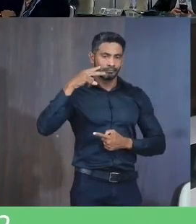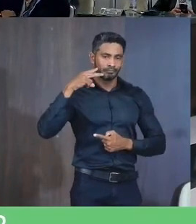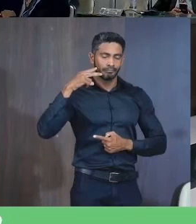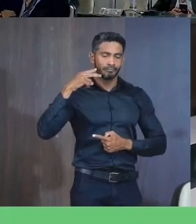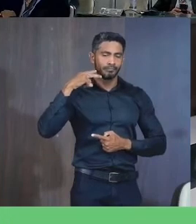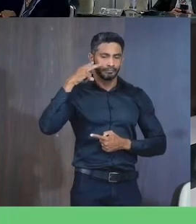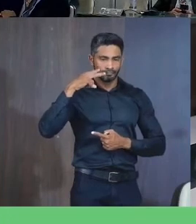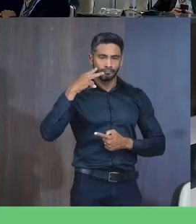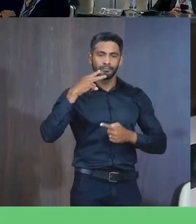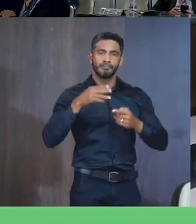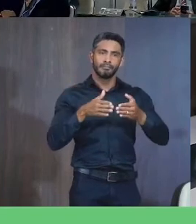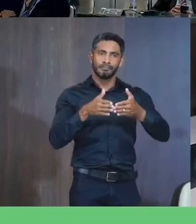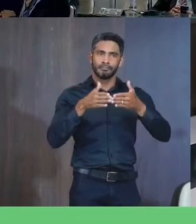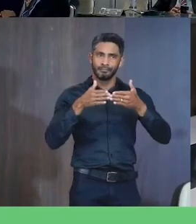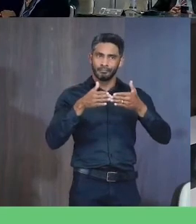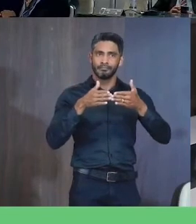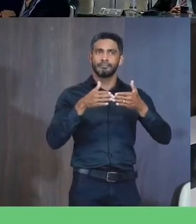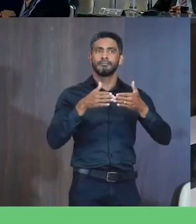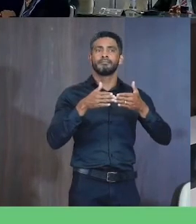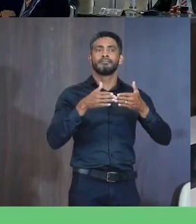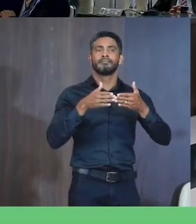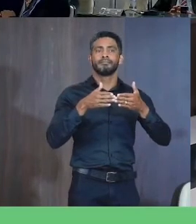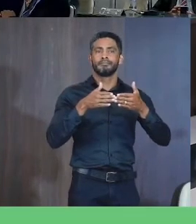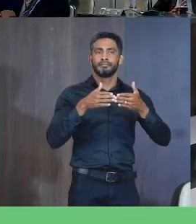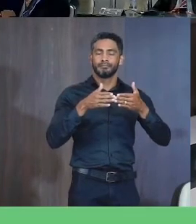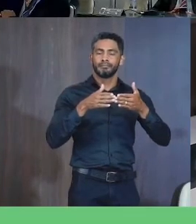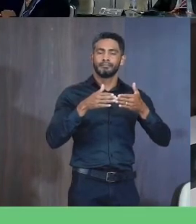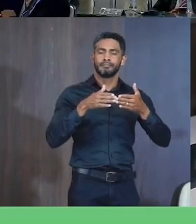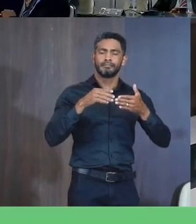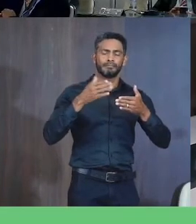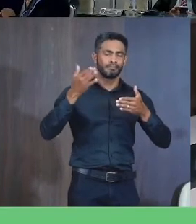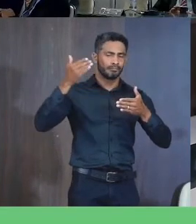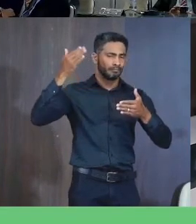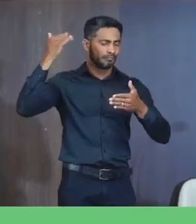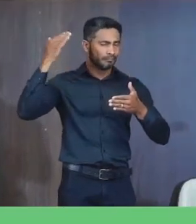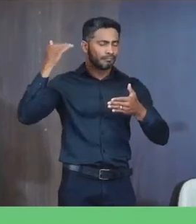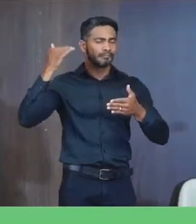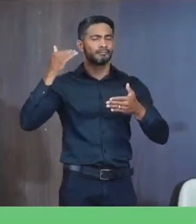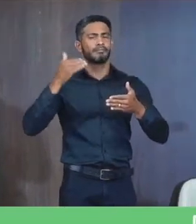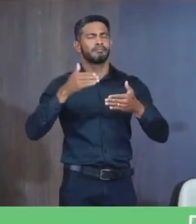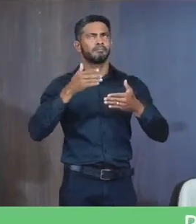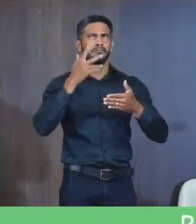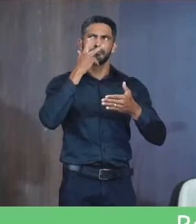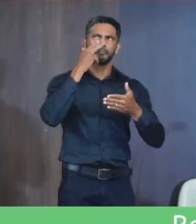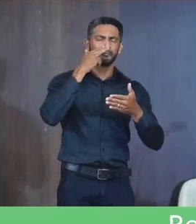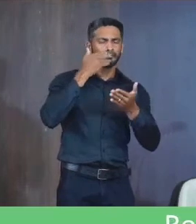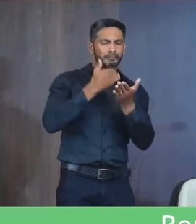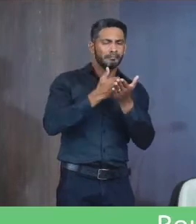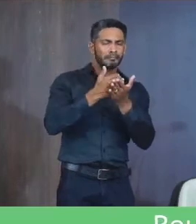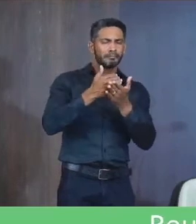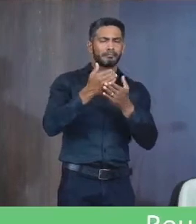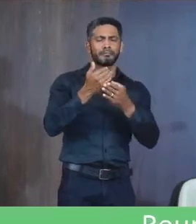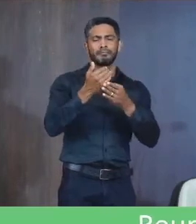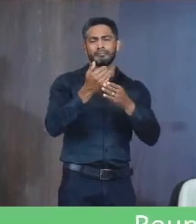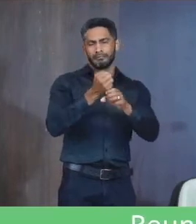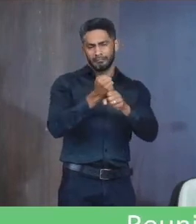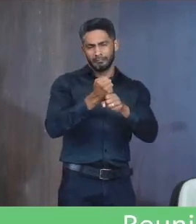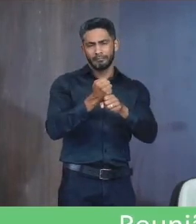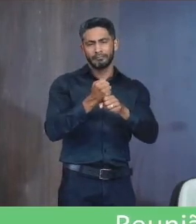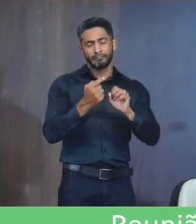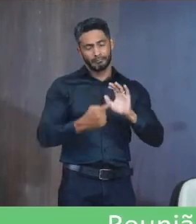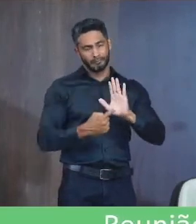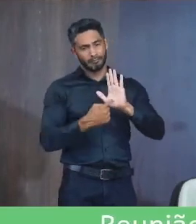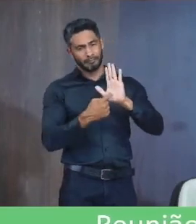com o requerimento Se não me engano No ano passado Eu entrei com esse requerimento Foi no início do ano Ela me mostrou